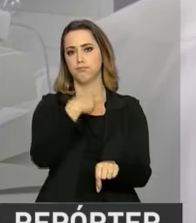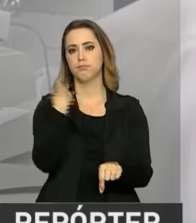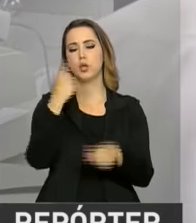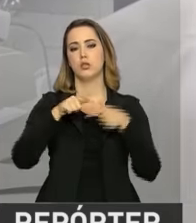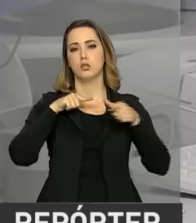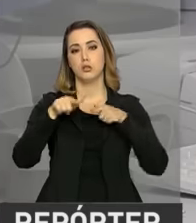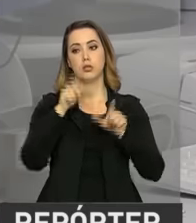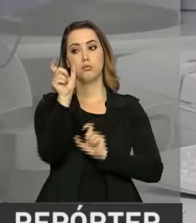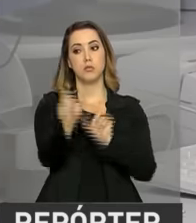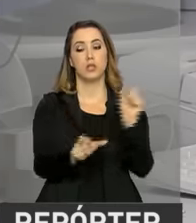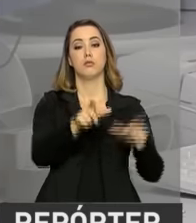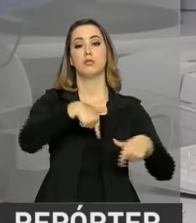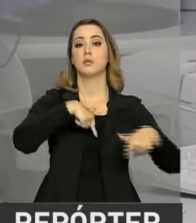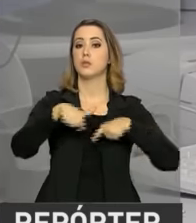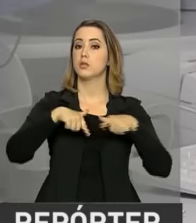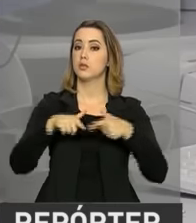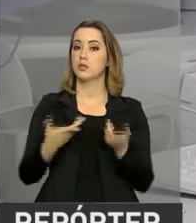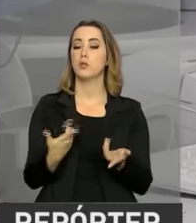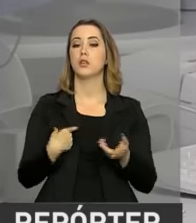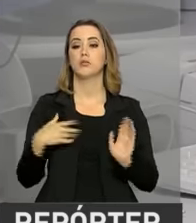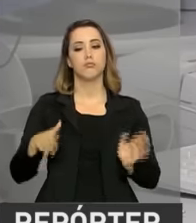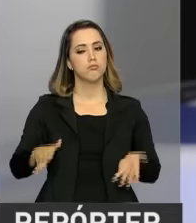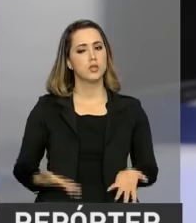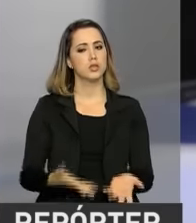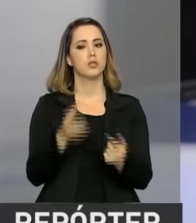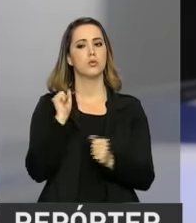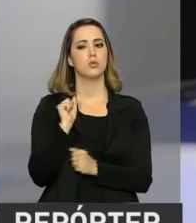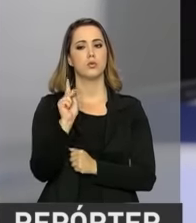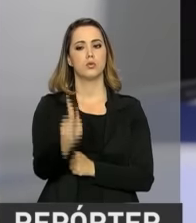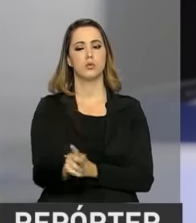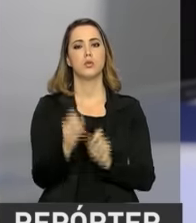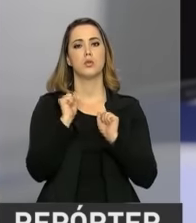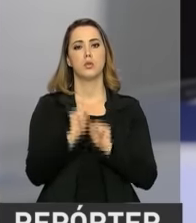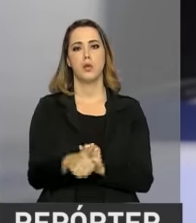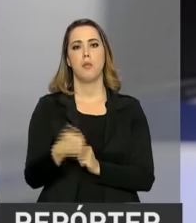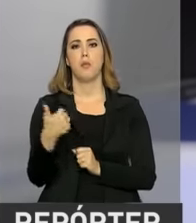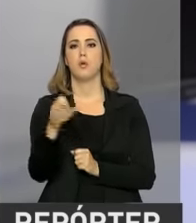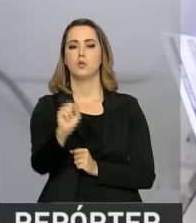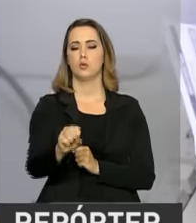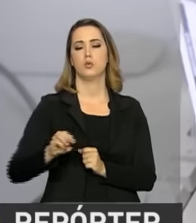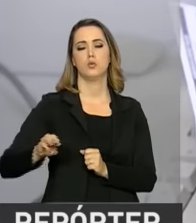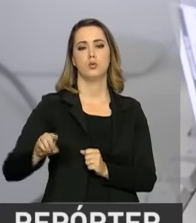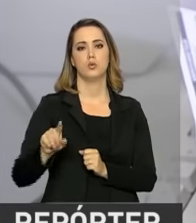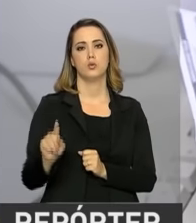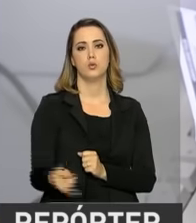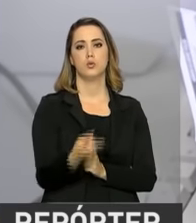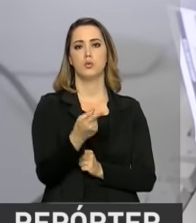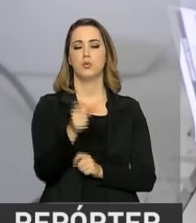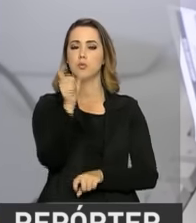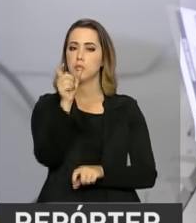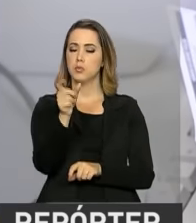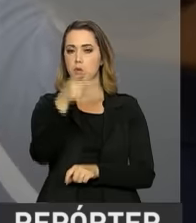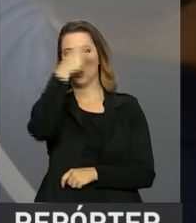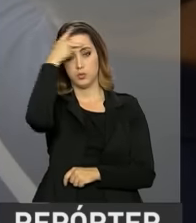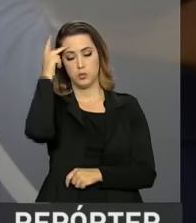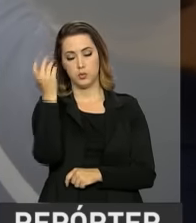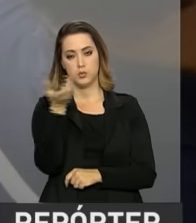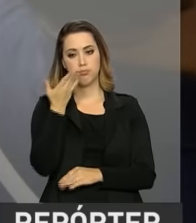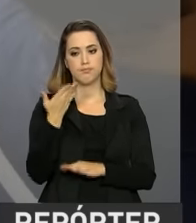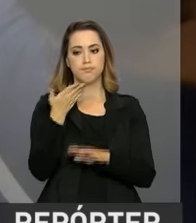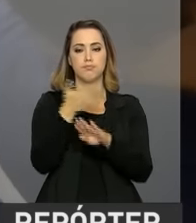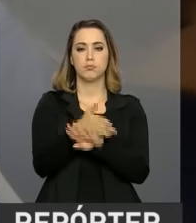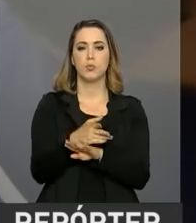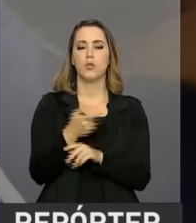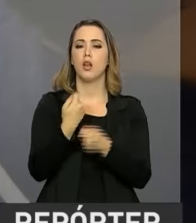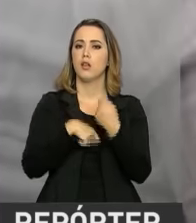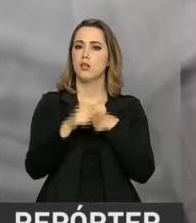aposentadoria foi lançado e pode alcançar até 18 mil funcionários. Se metade aderir, a economia